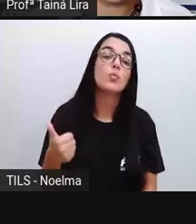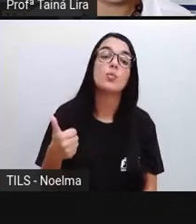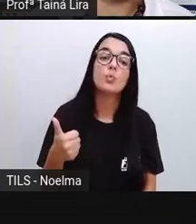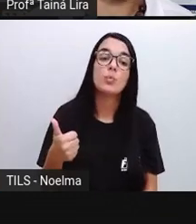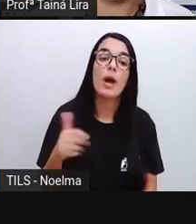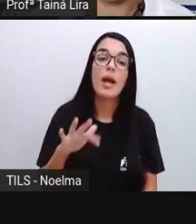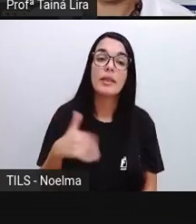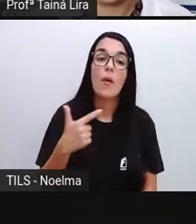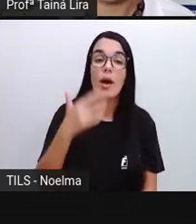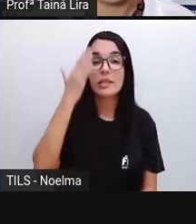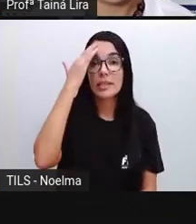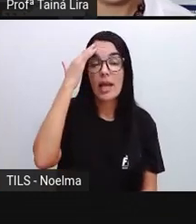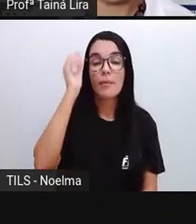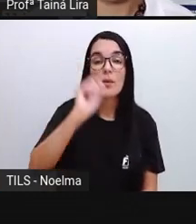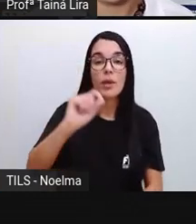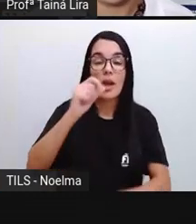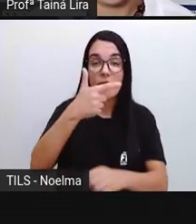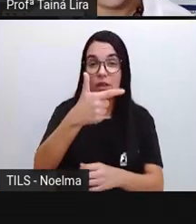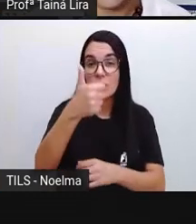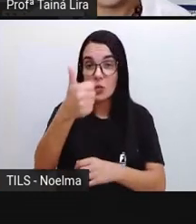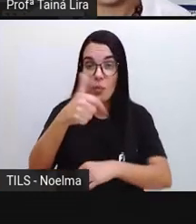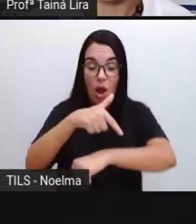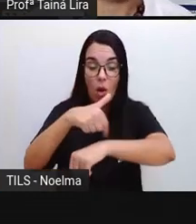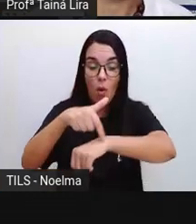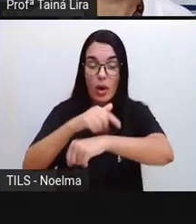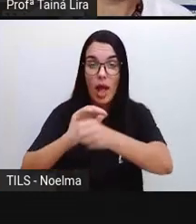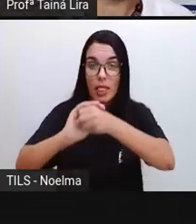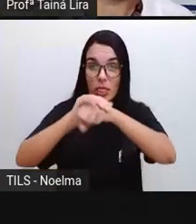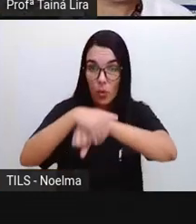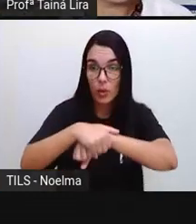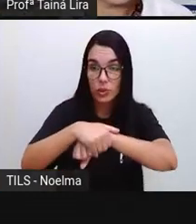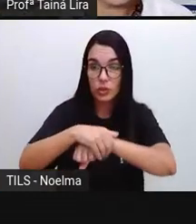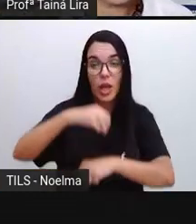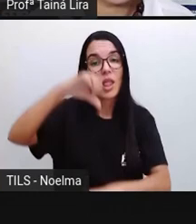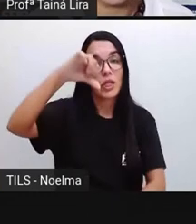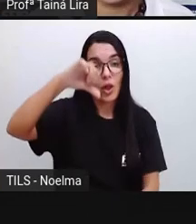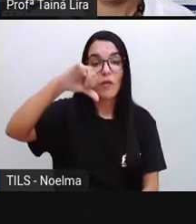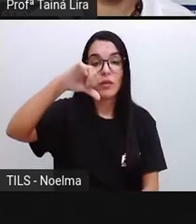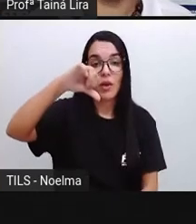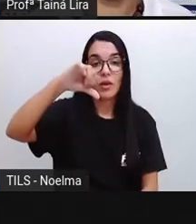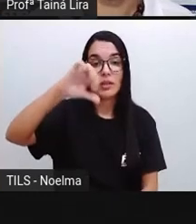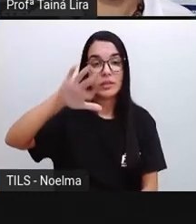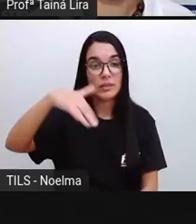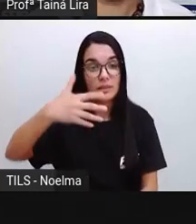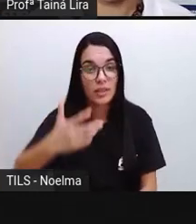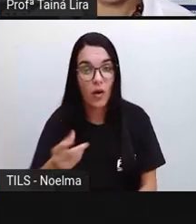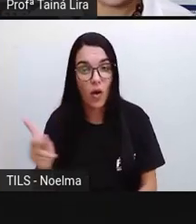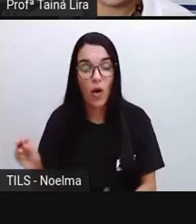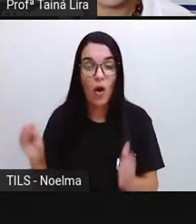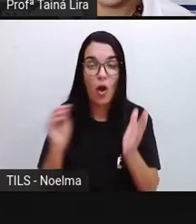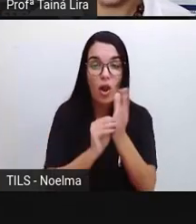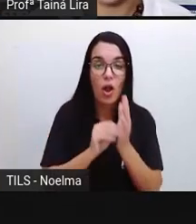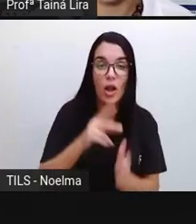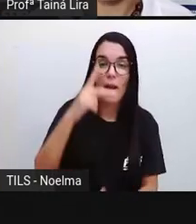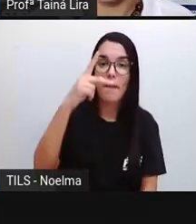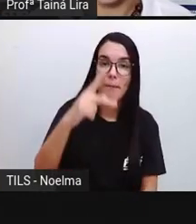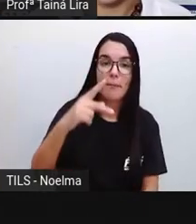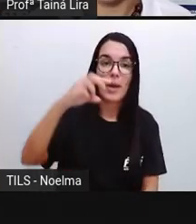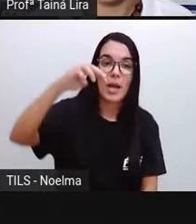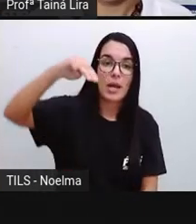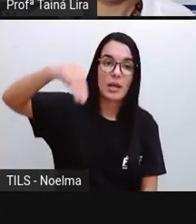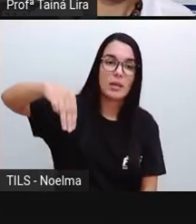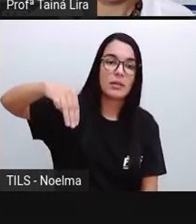vinte e um. Então, vinte e uma horas. Vinte e uma horas, nós sabemos que é nove da noite. Então, como é que eu represento o pró?